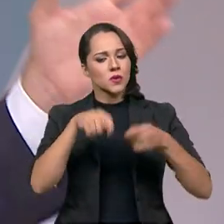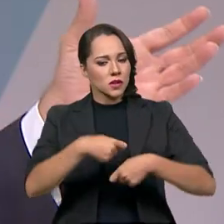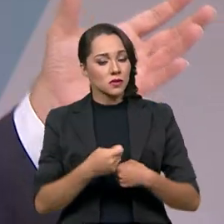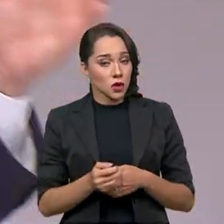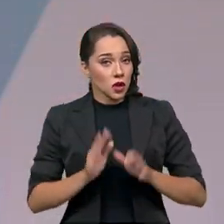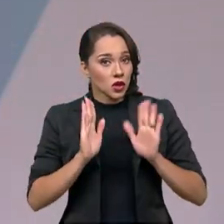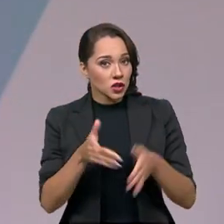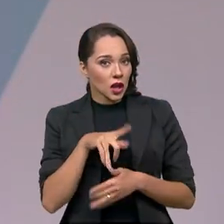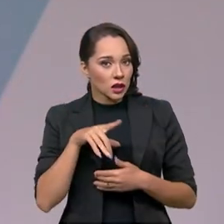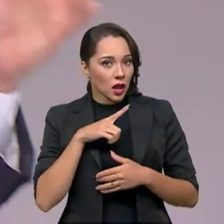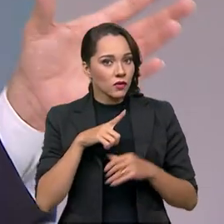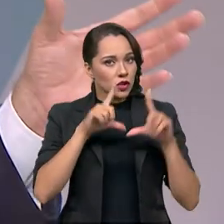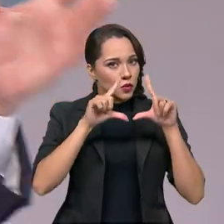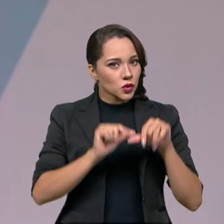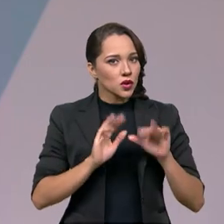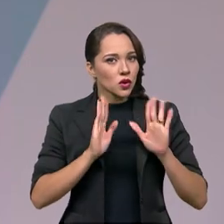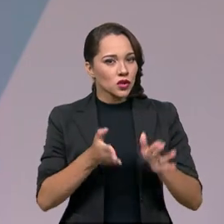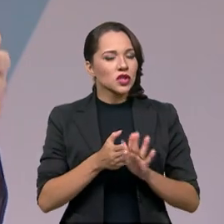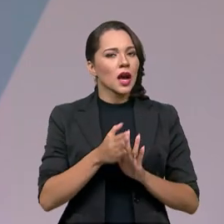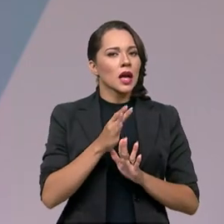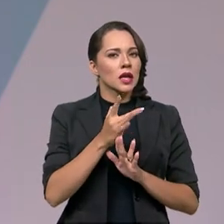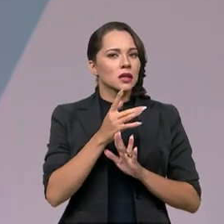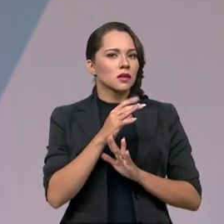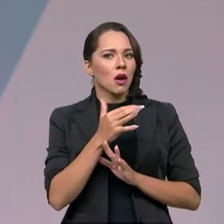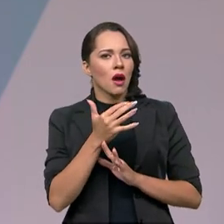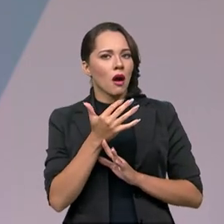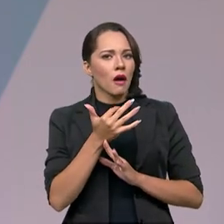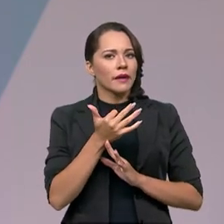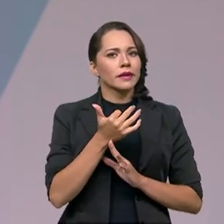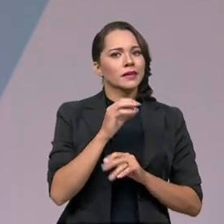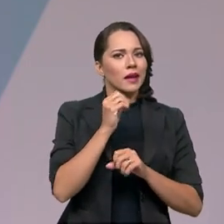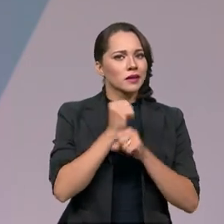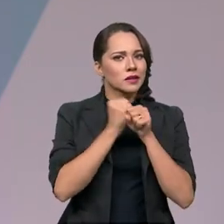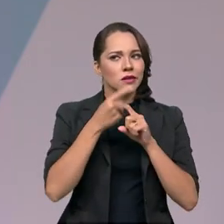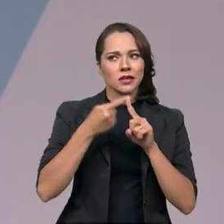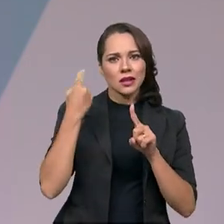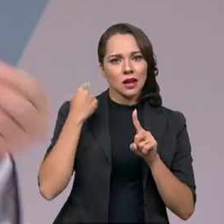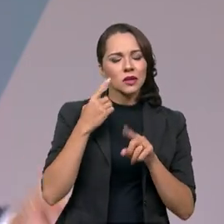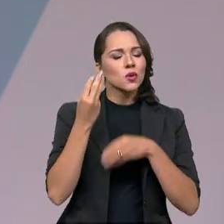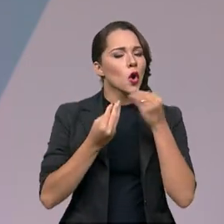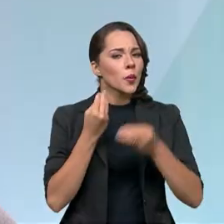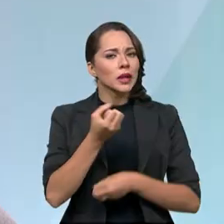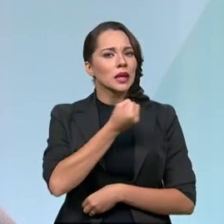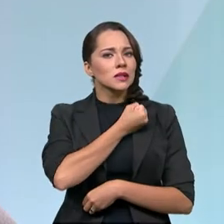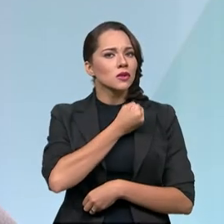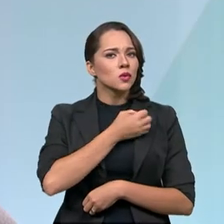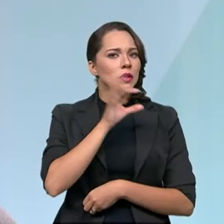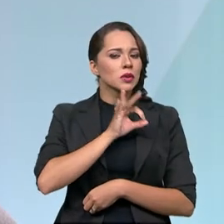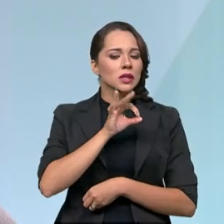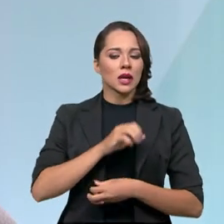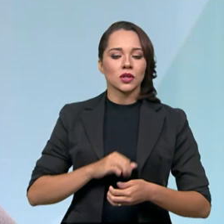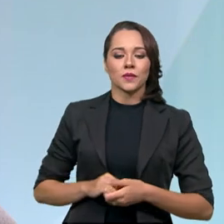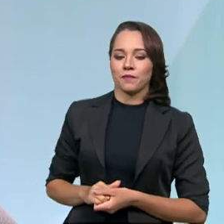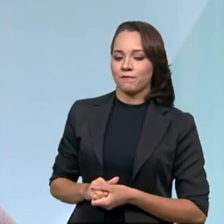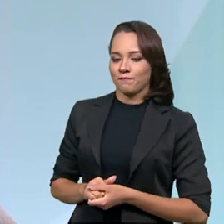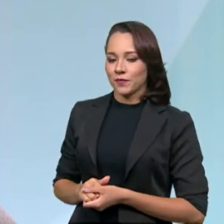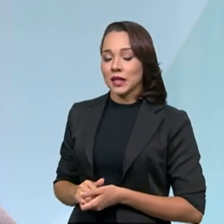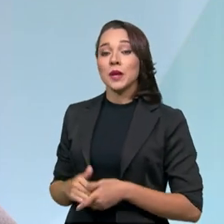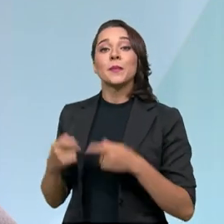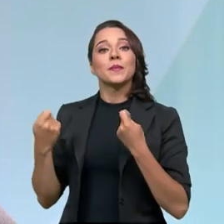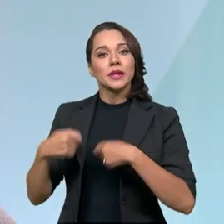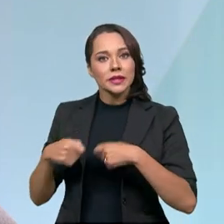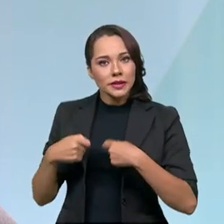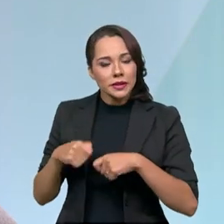E já houve uma redução na década passada? Como é que estão esses números? Como é que estão esses números? Paulo, tem que ser